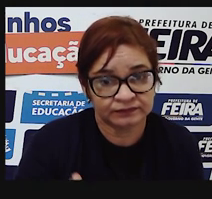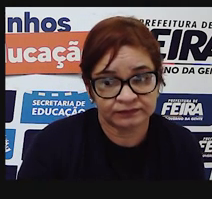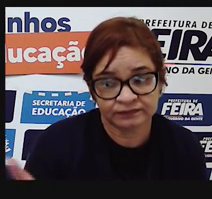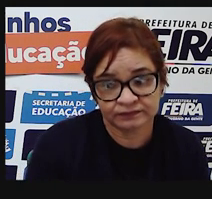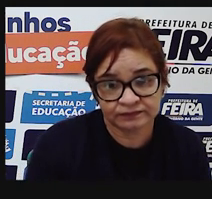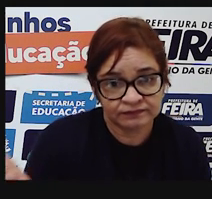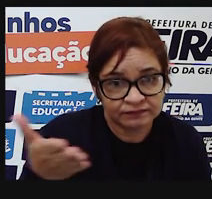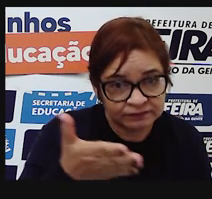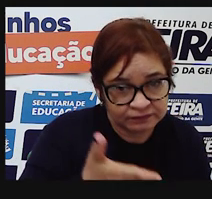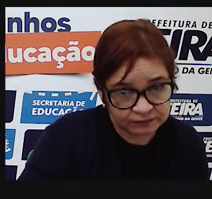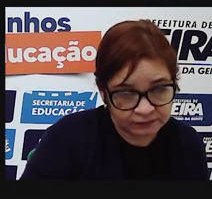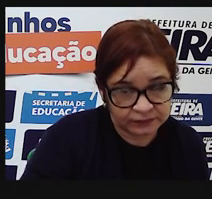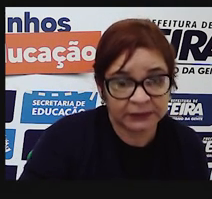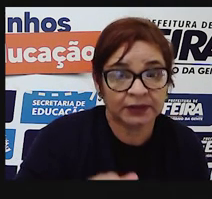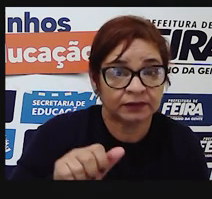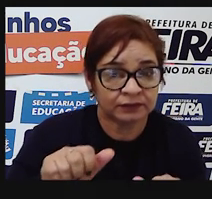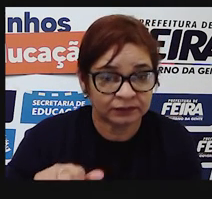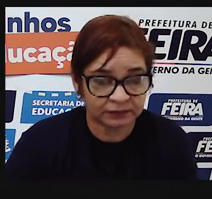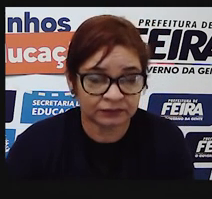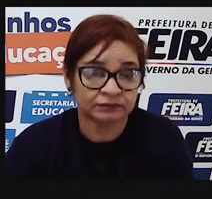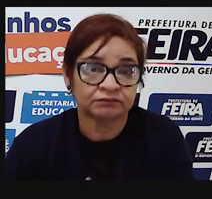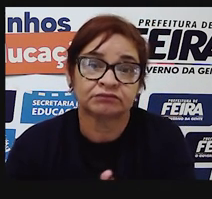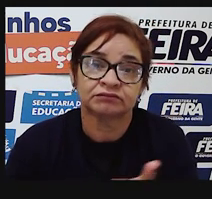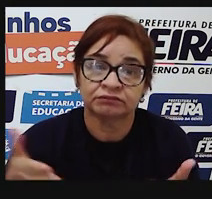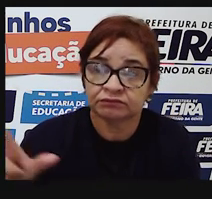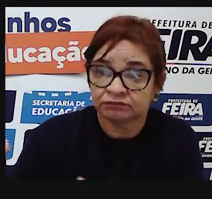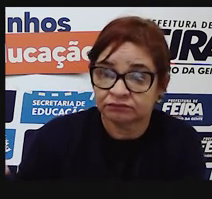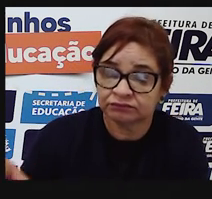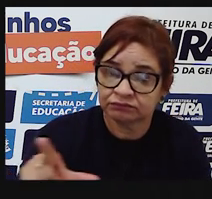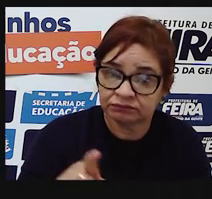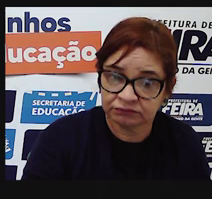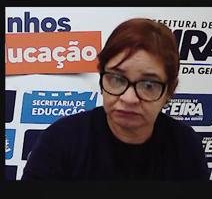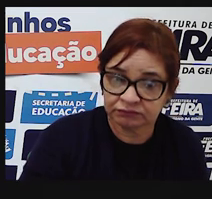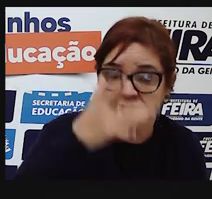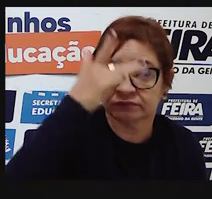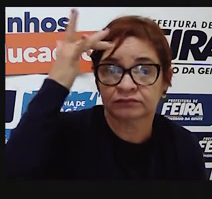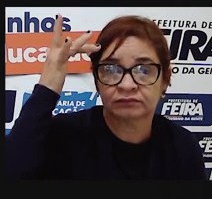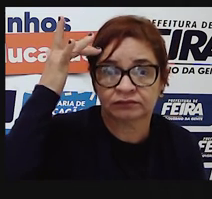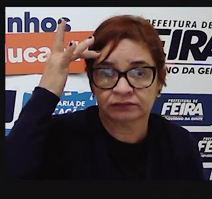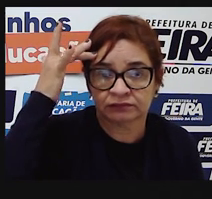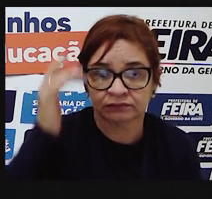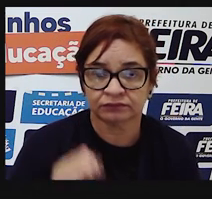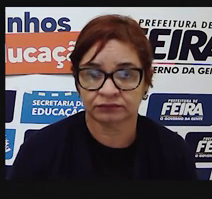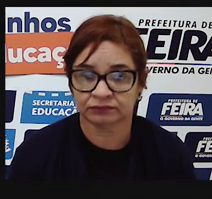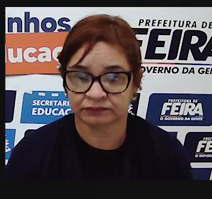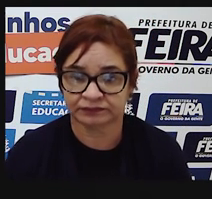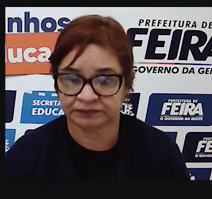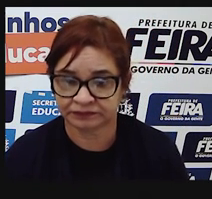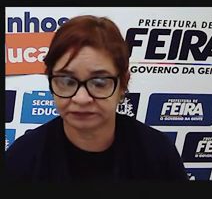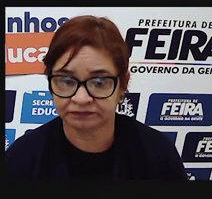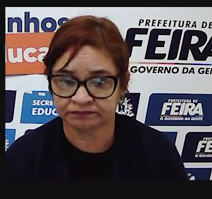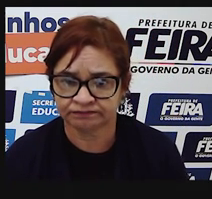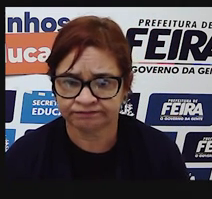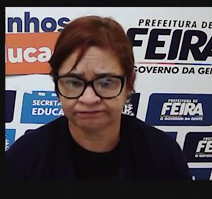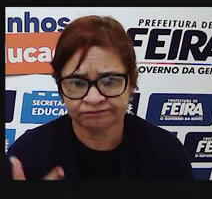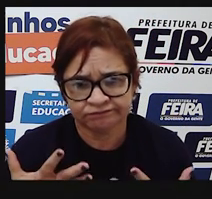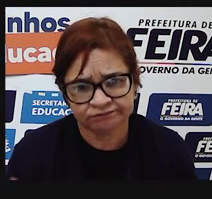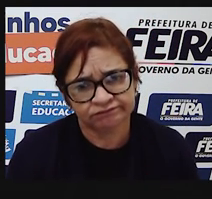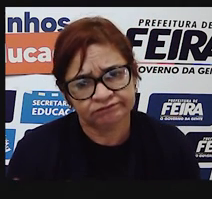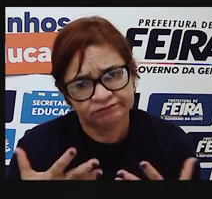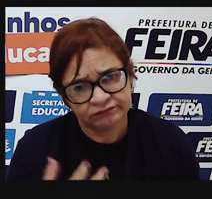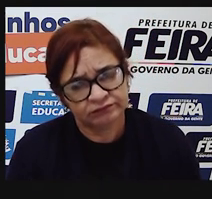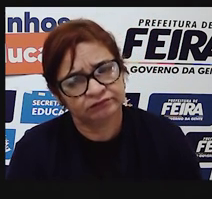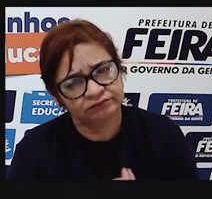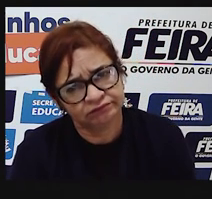fazendo um pedido. E uma interjeição final. Puxa vida. Então, nesses casos, você